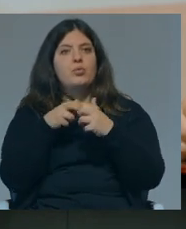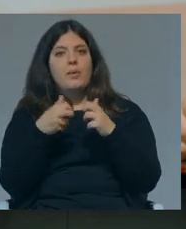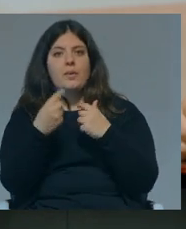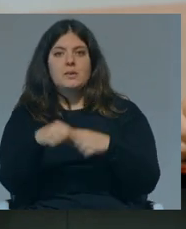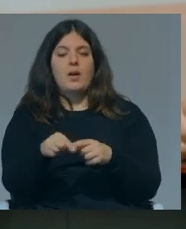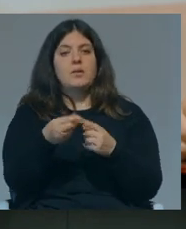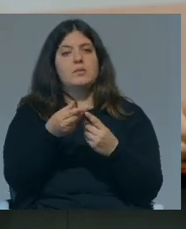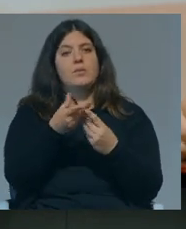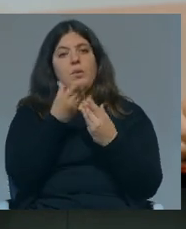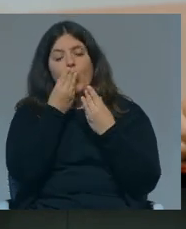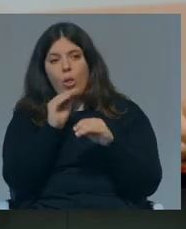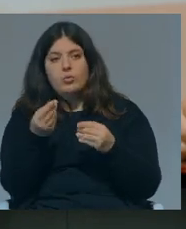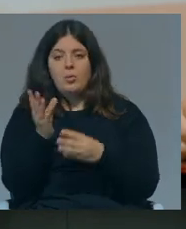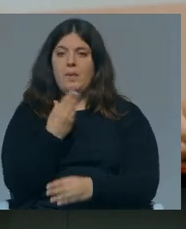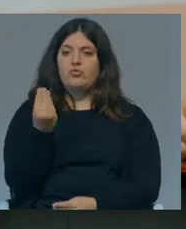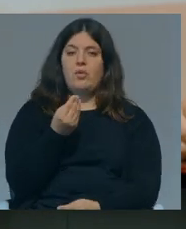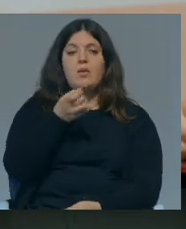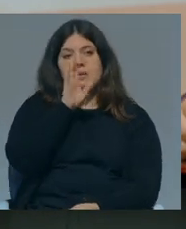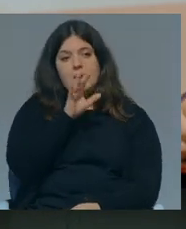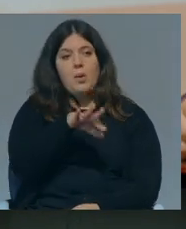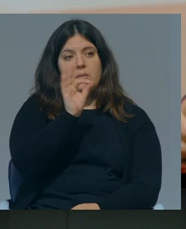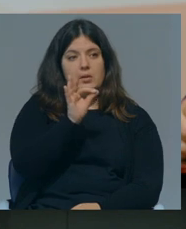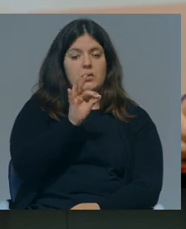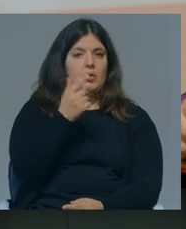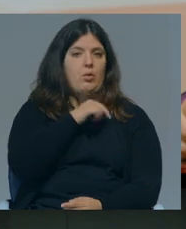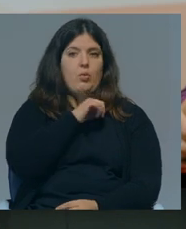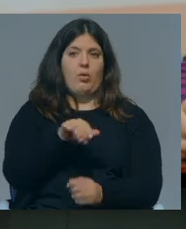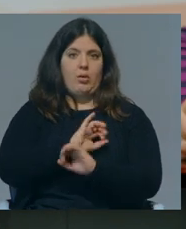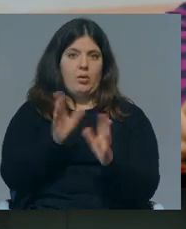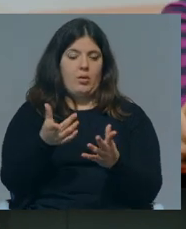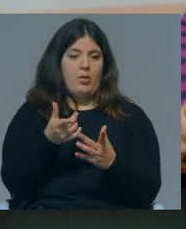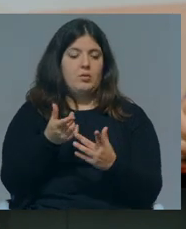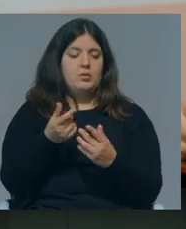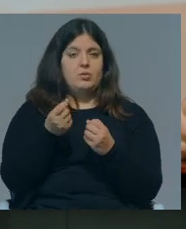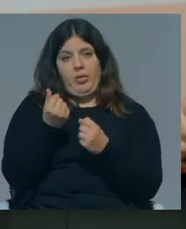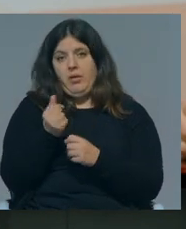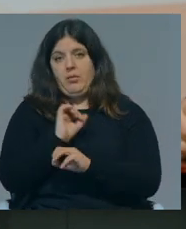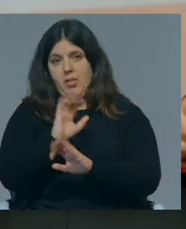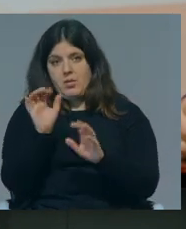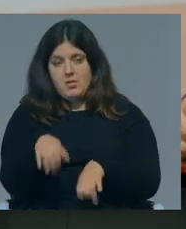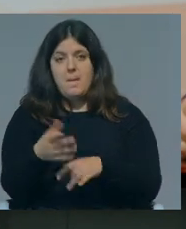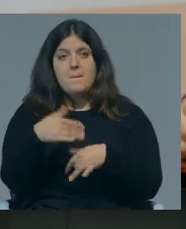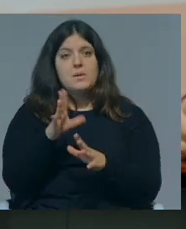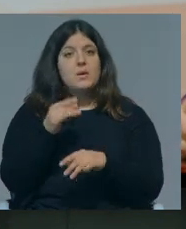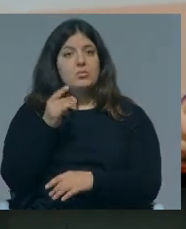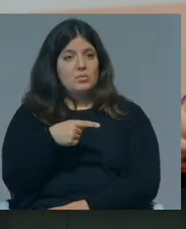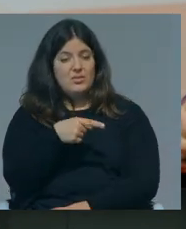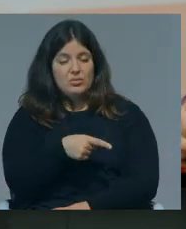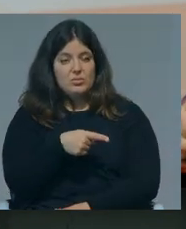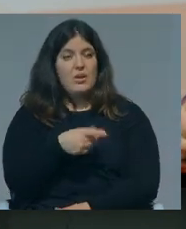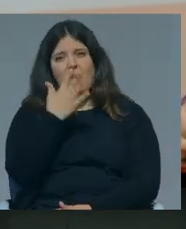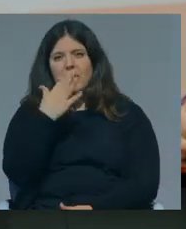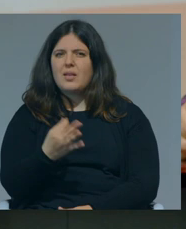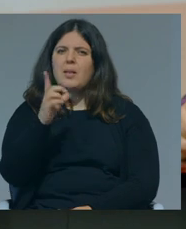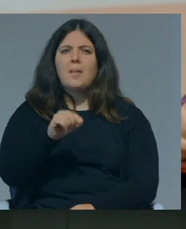com miúdos muito mais novos se tivermos de optar, claro que eu concordo, montante, sempre, mas mais do que isso é também